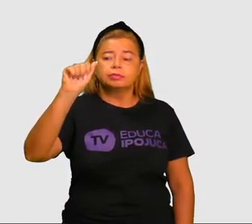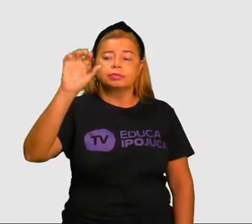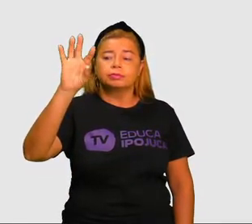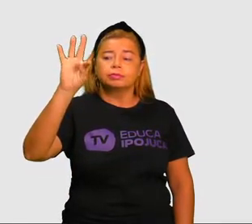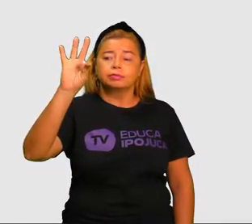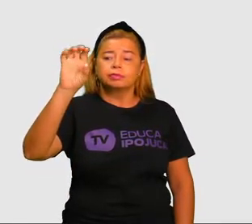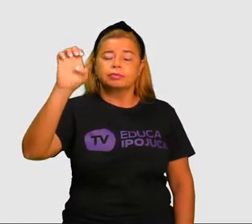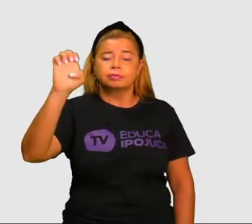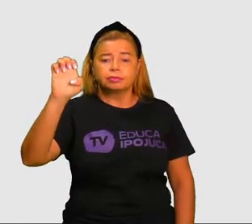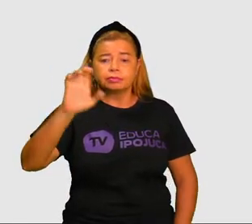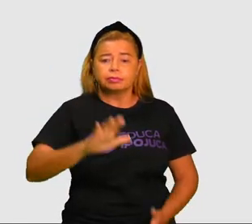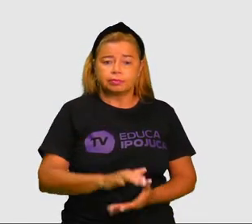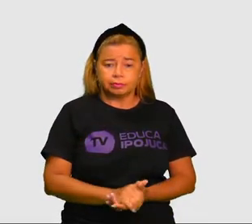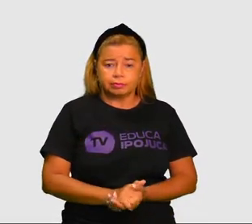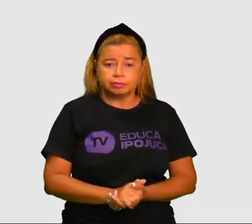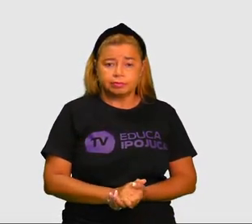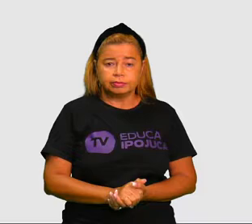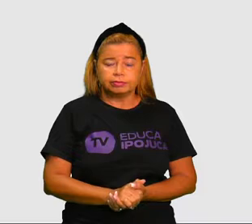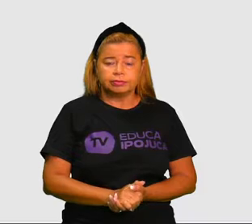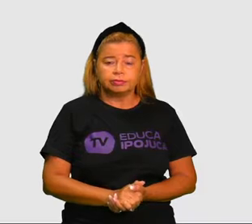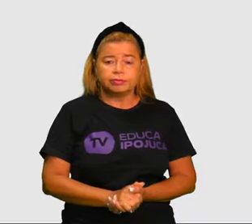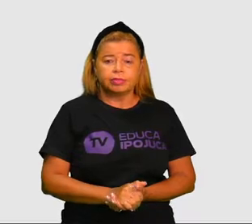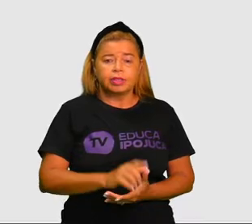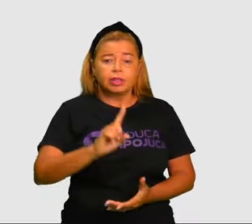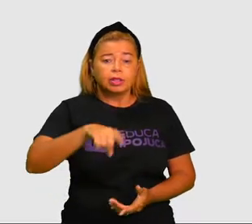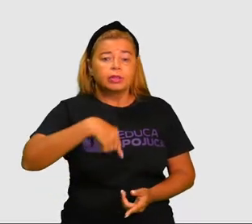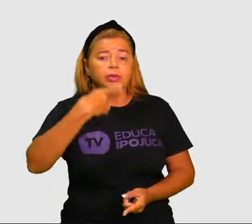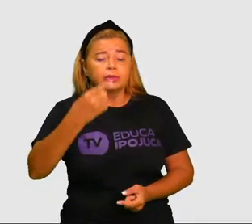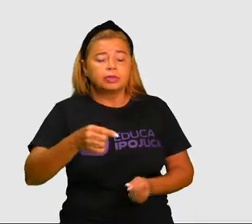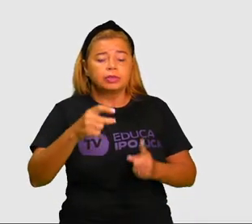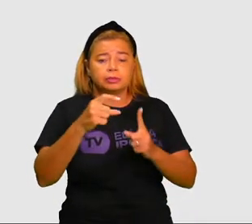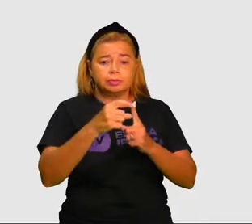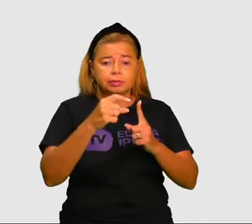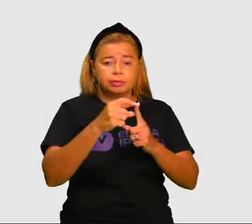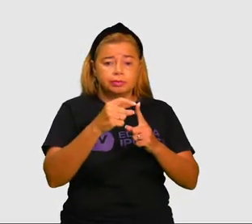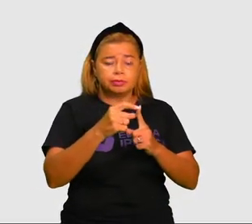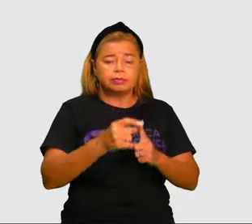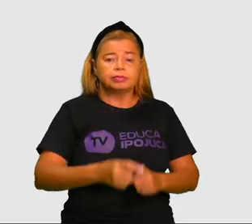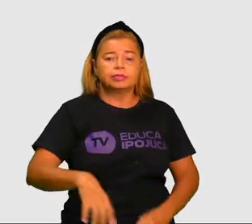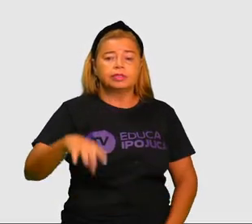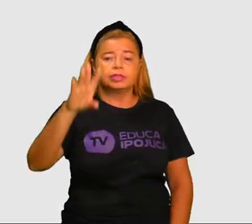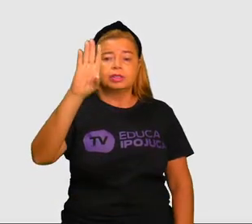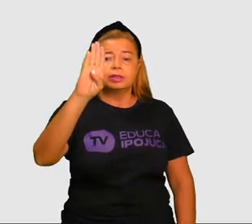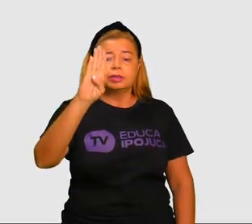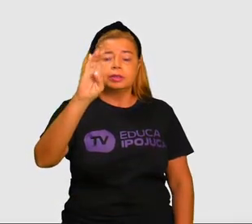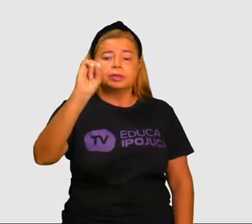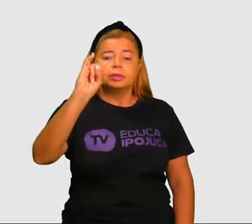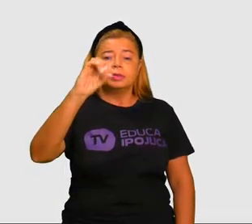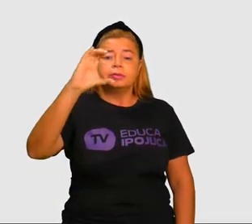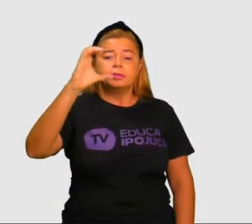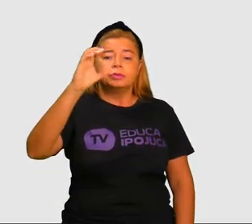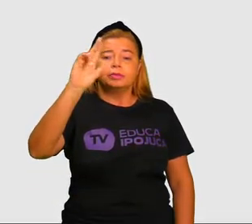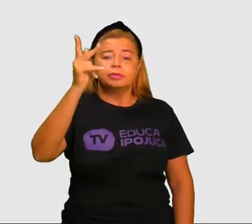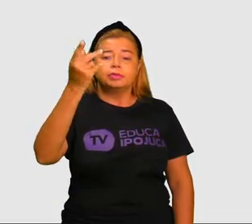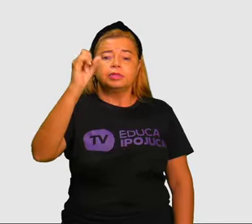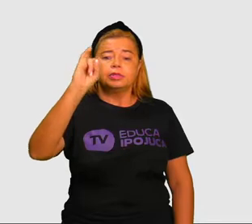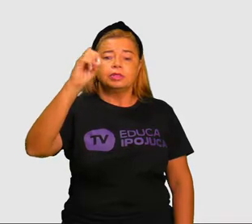Bichinho. Bichinho. Bichinho. Três. Luz.